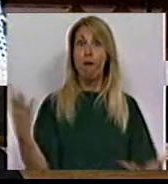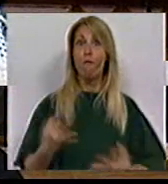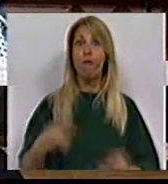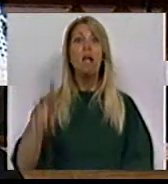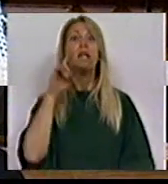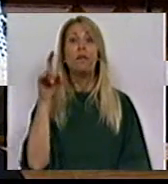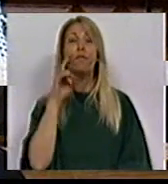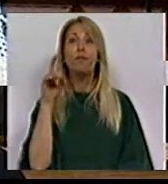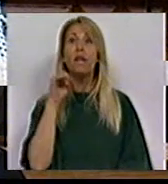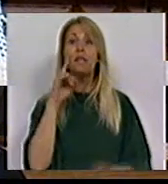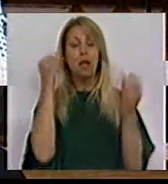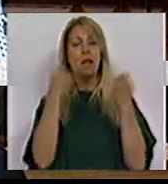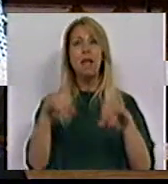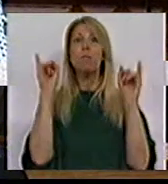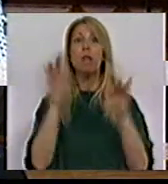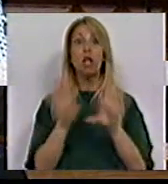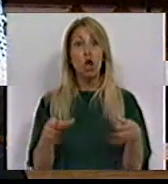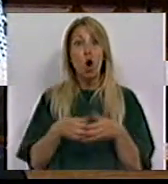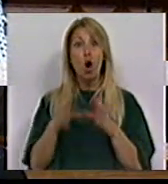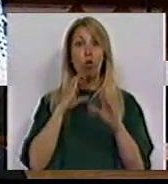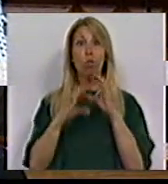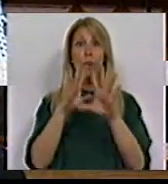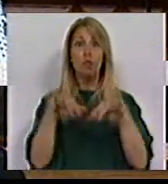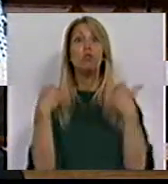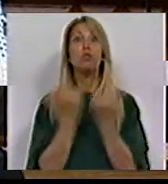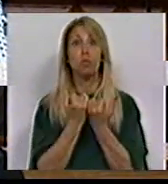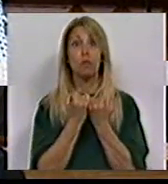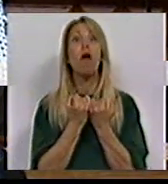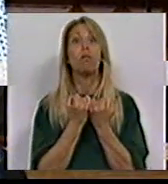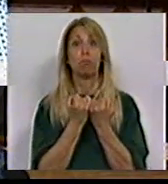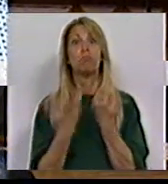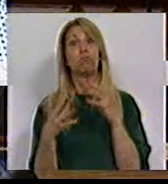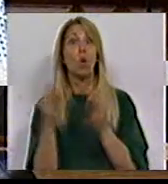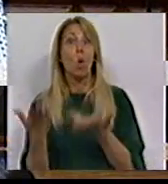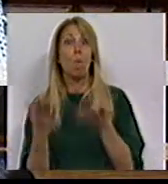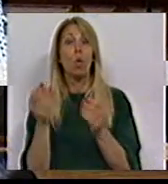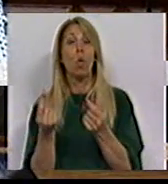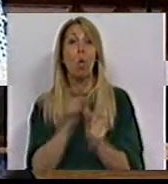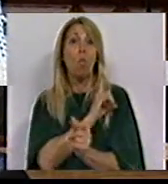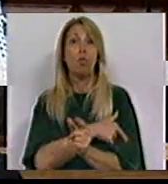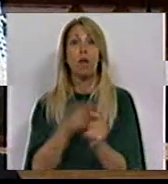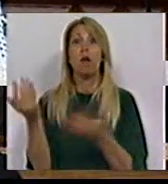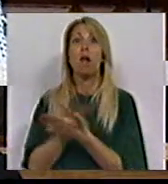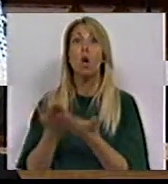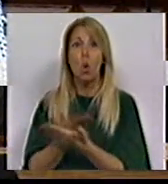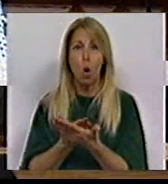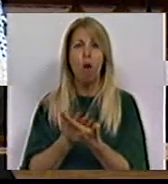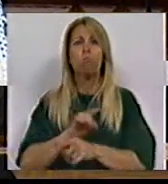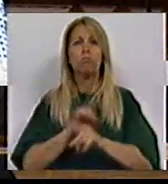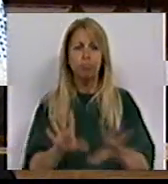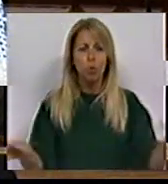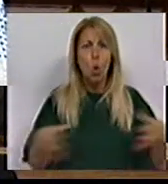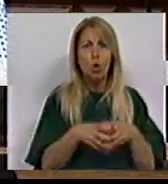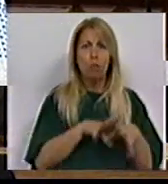defesa da independência dos órgãos de comunicação social face ao poder económico, designadamente impedindo a concentração